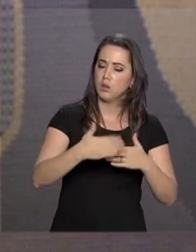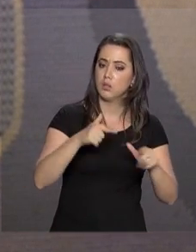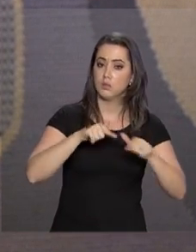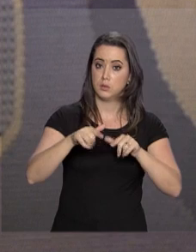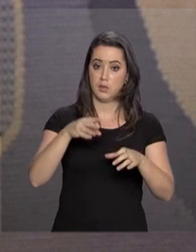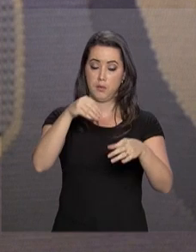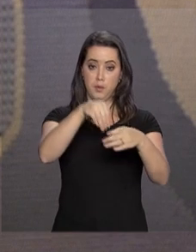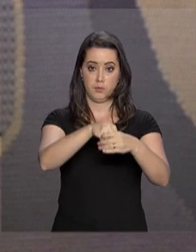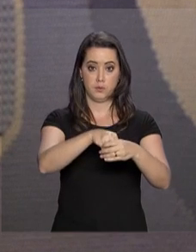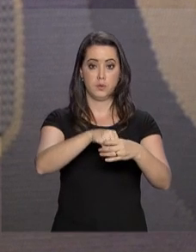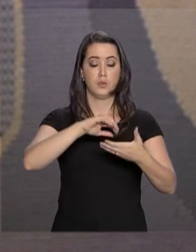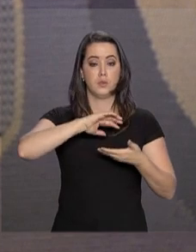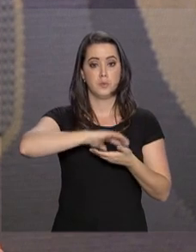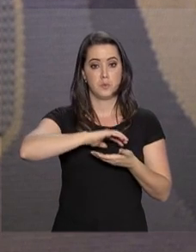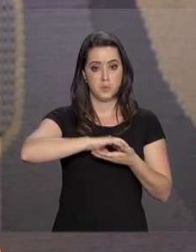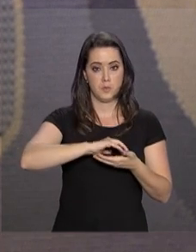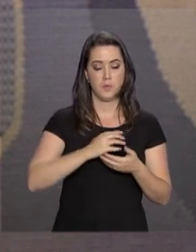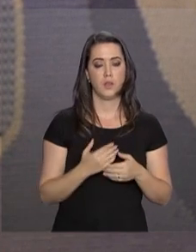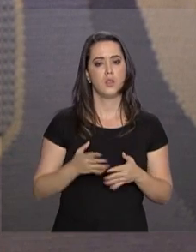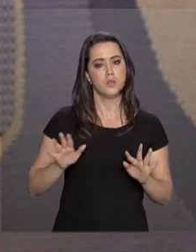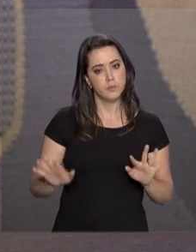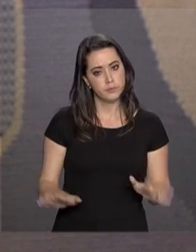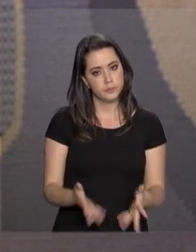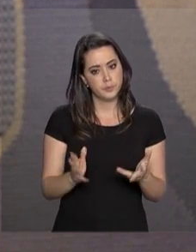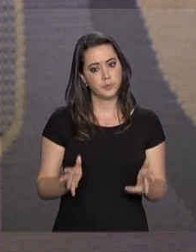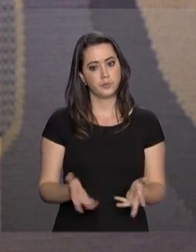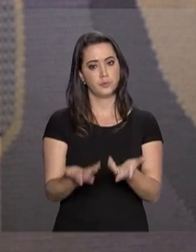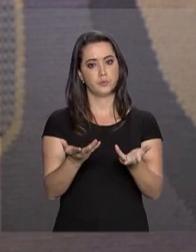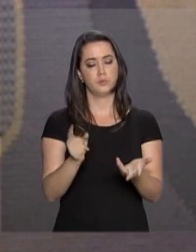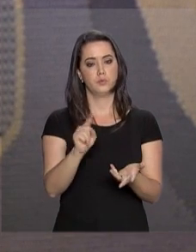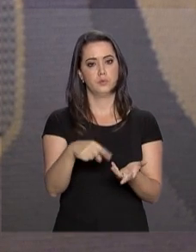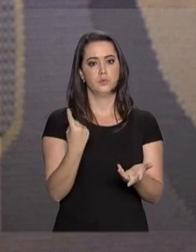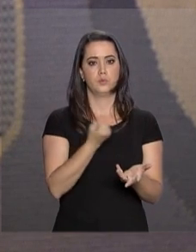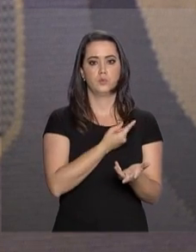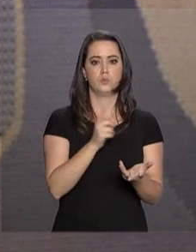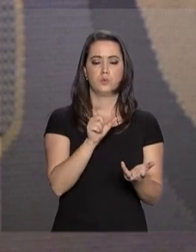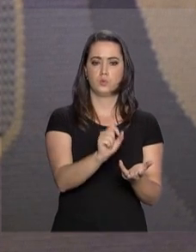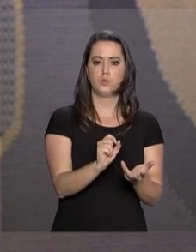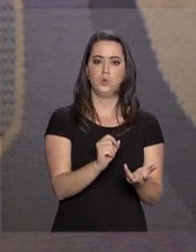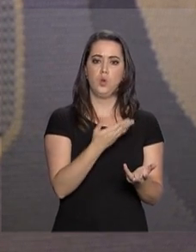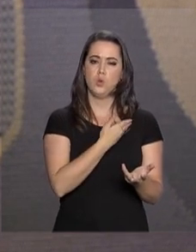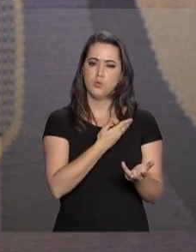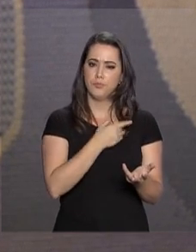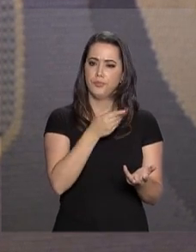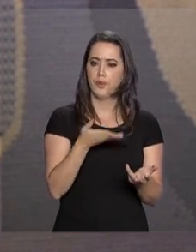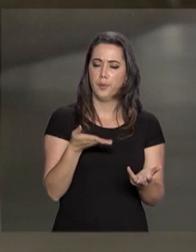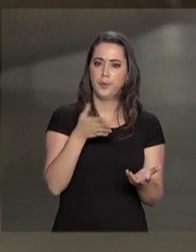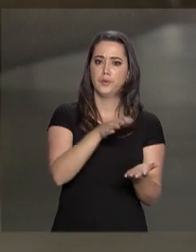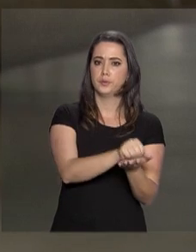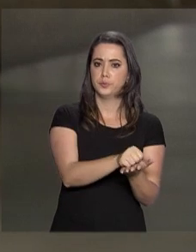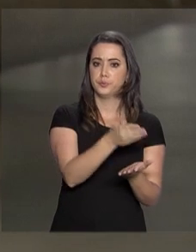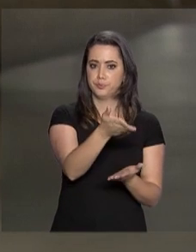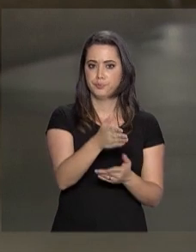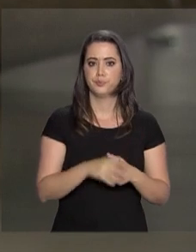inclusive, estimular os nossos colegas a ocuparem essas cargos.